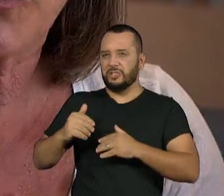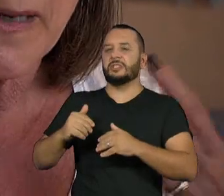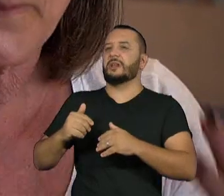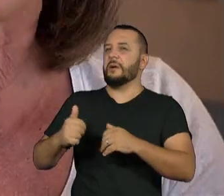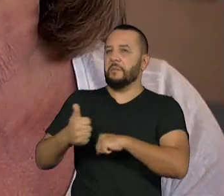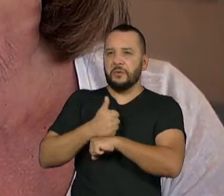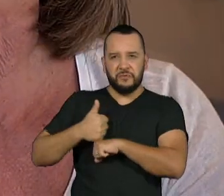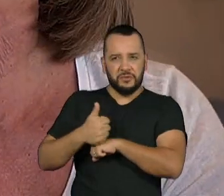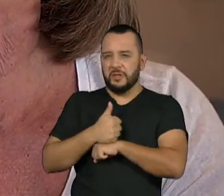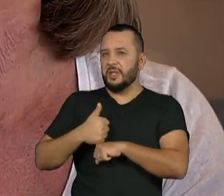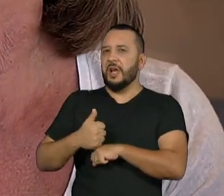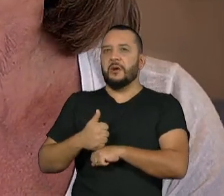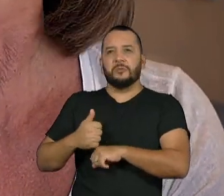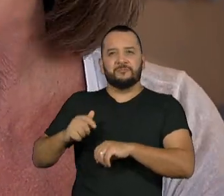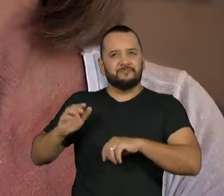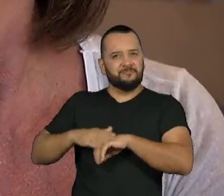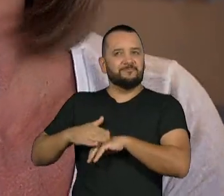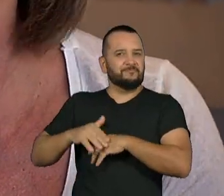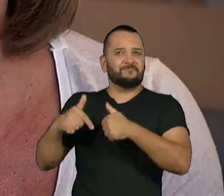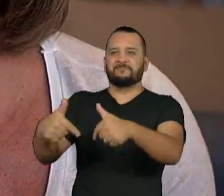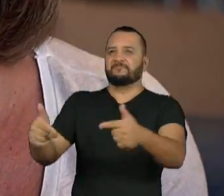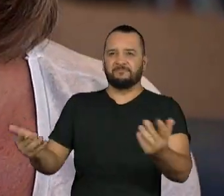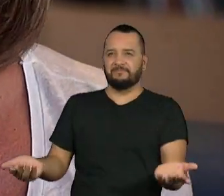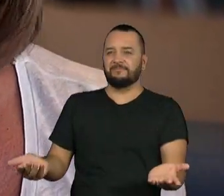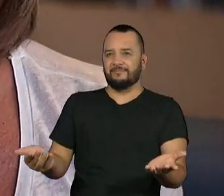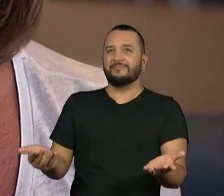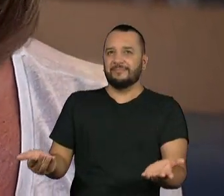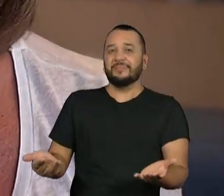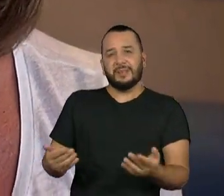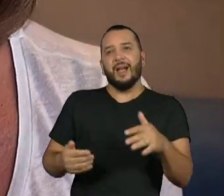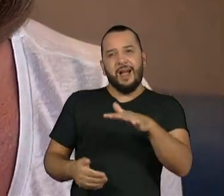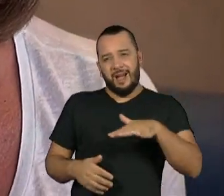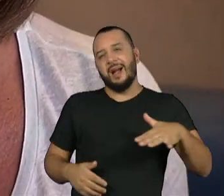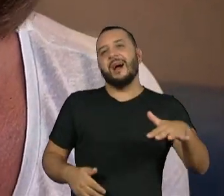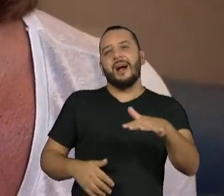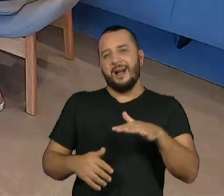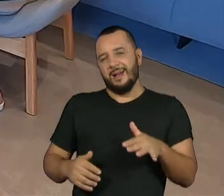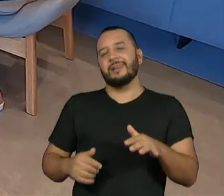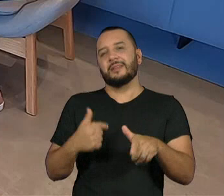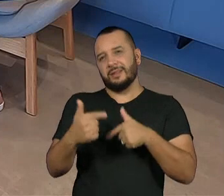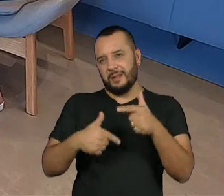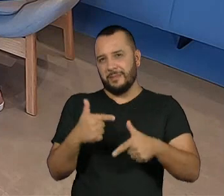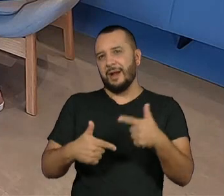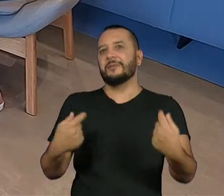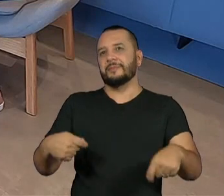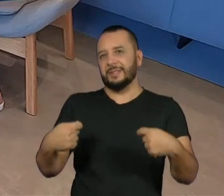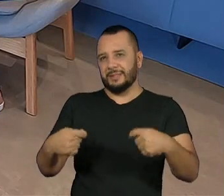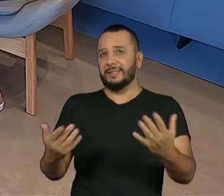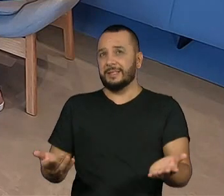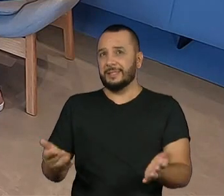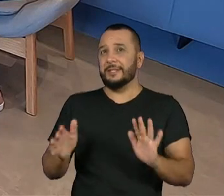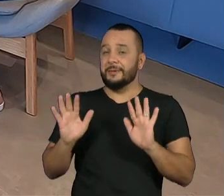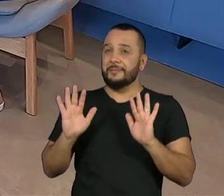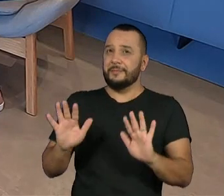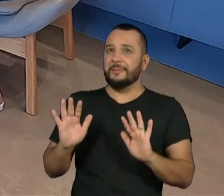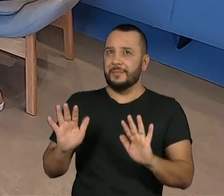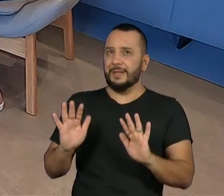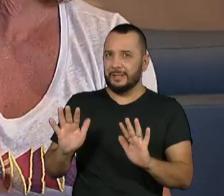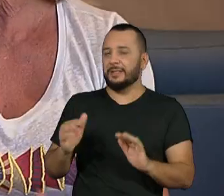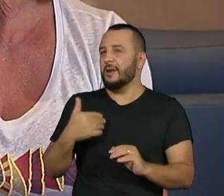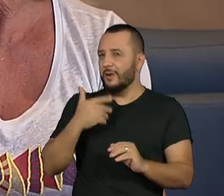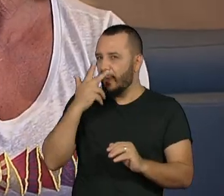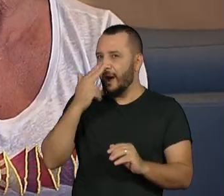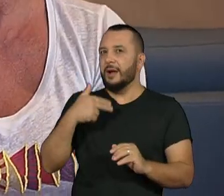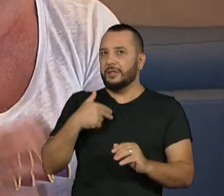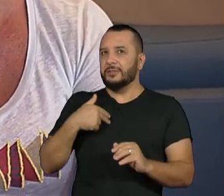muito pragmáticas e coisas que o mundo executivo precisa bastante. Do ponto de vista geral, eu acho que